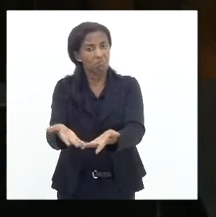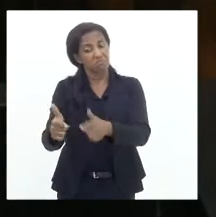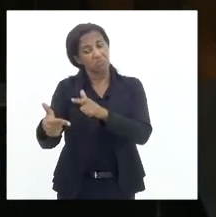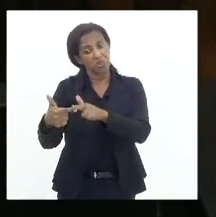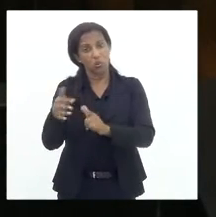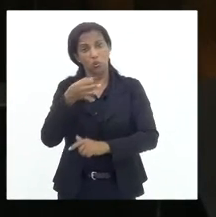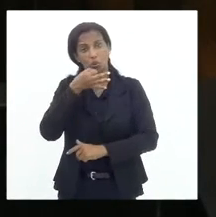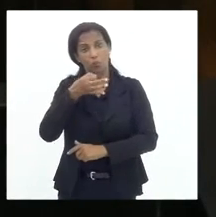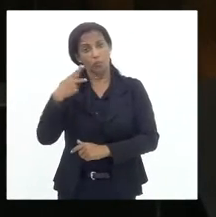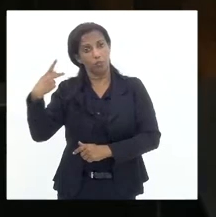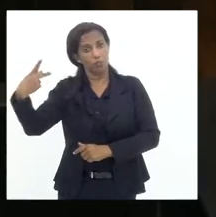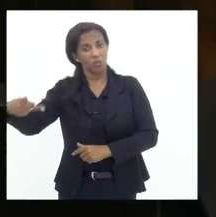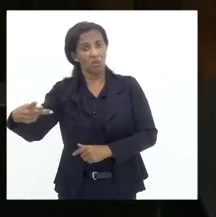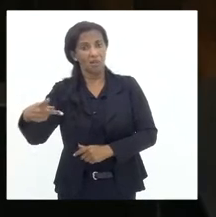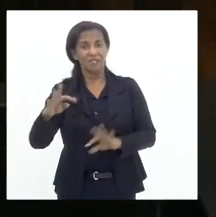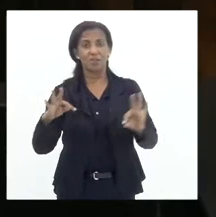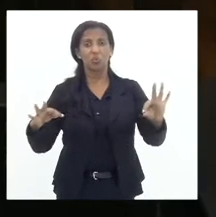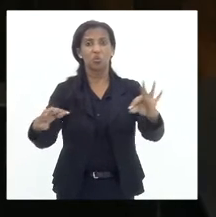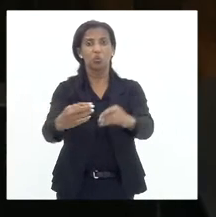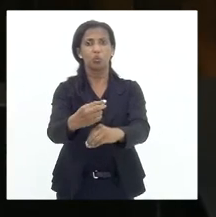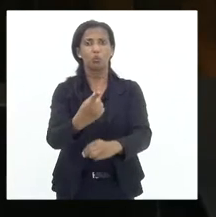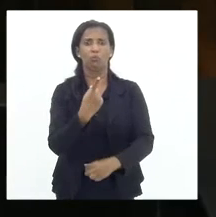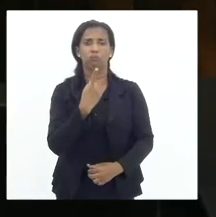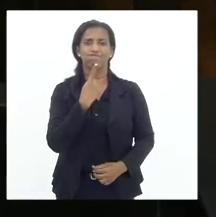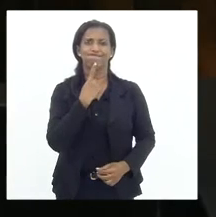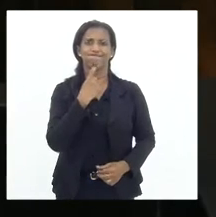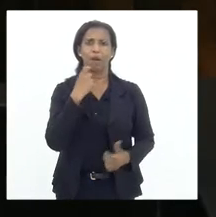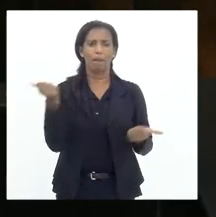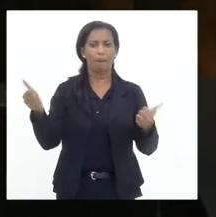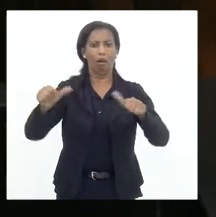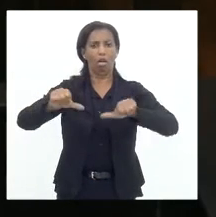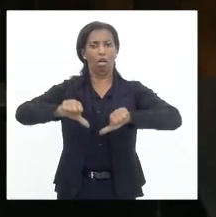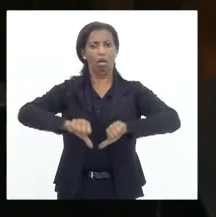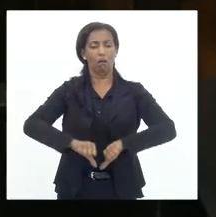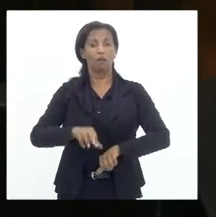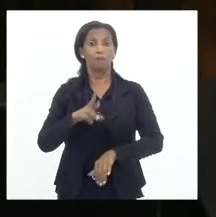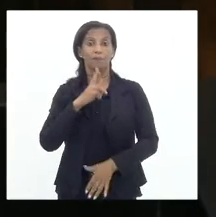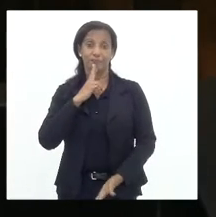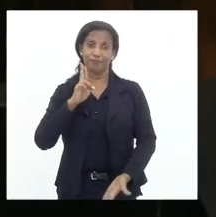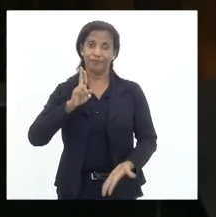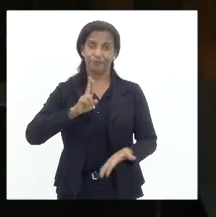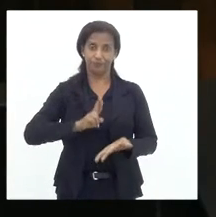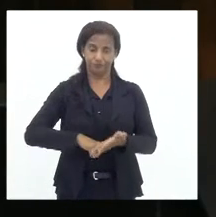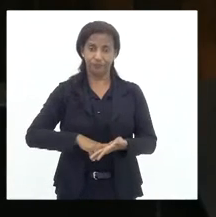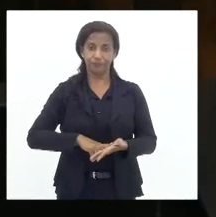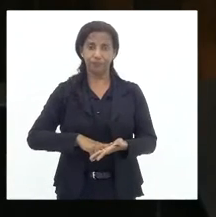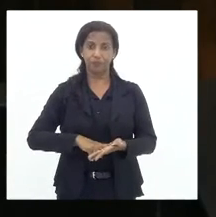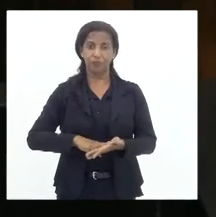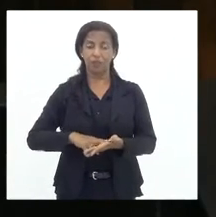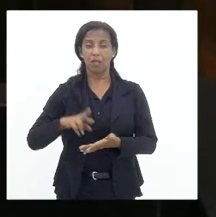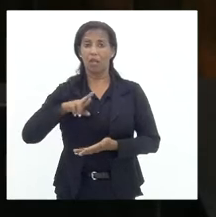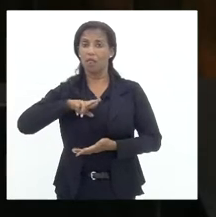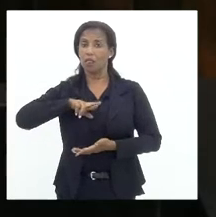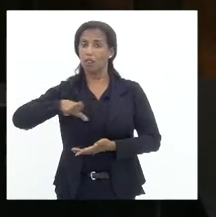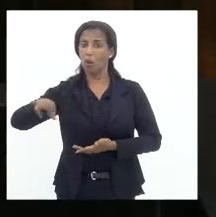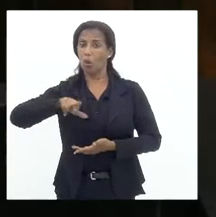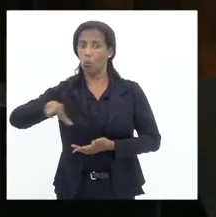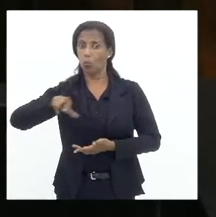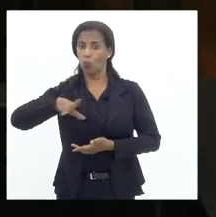ele, hoje está tudo no vermelho. Ele reconheceu que o serviço não é o que